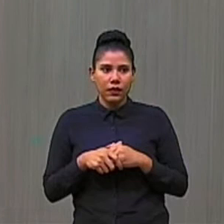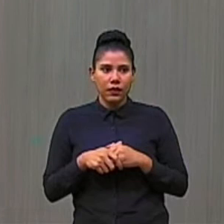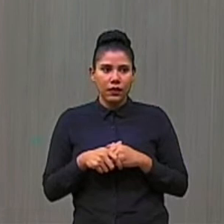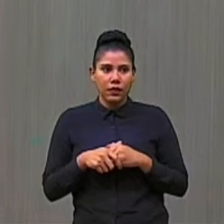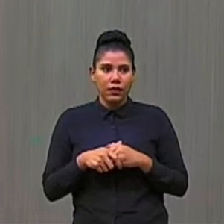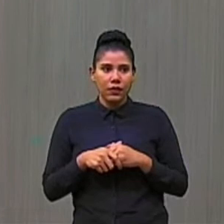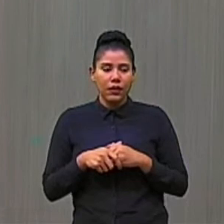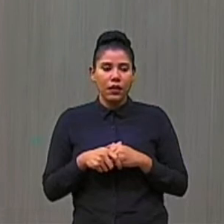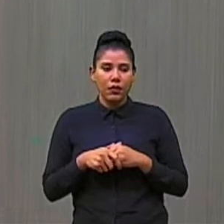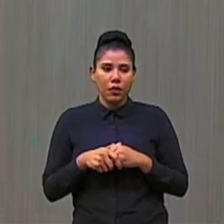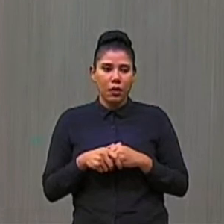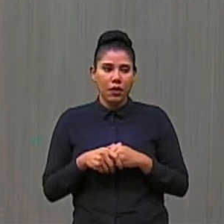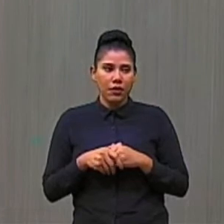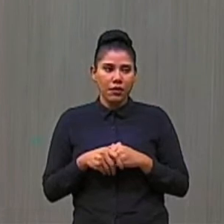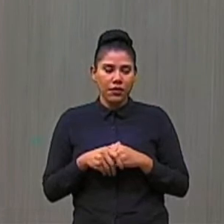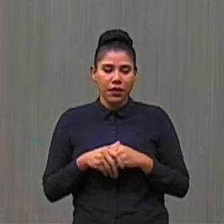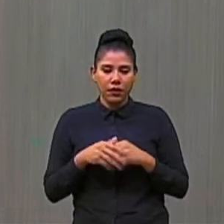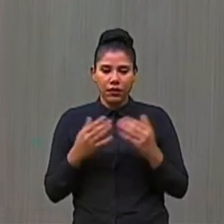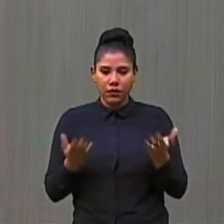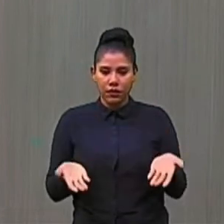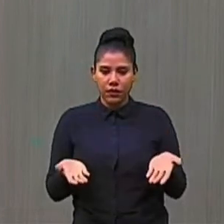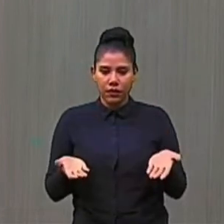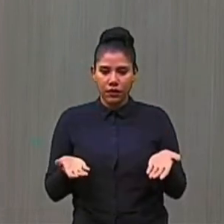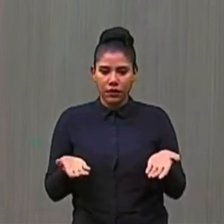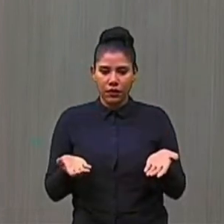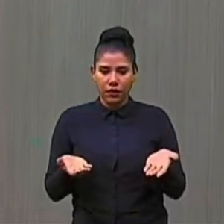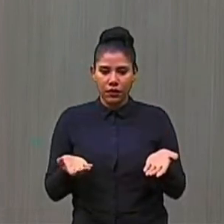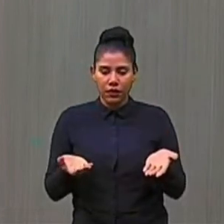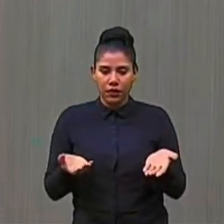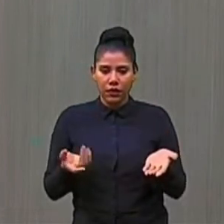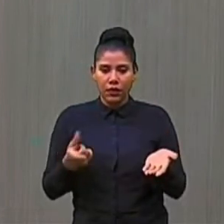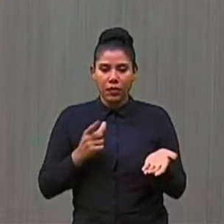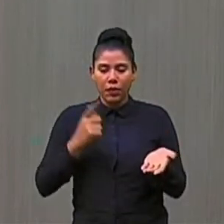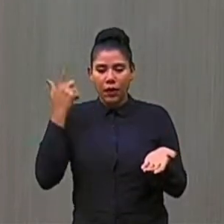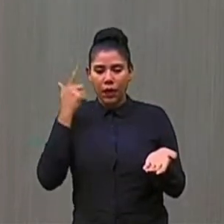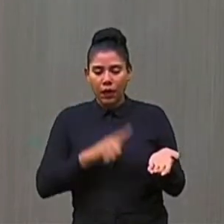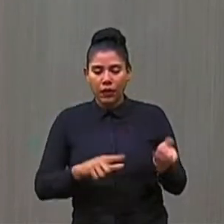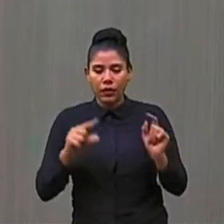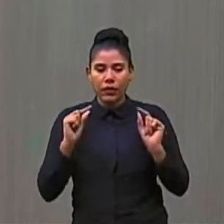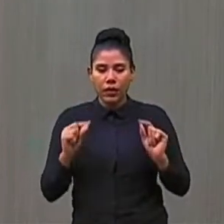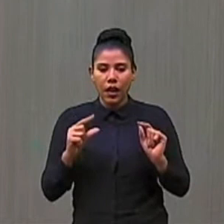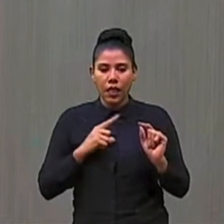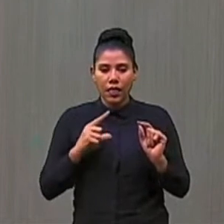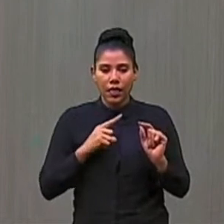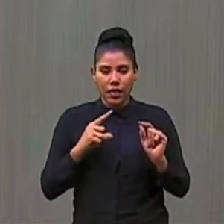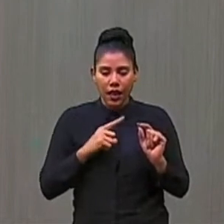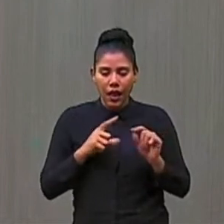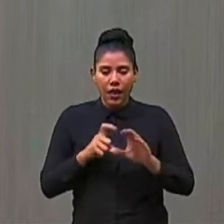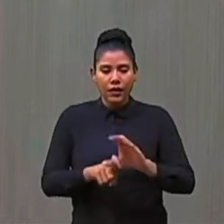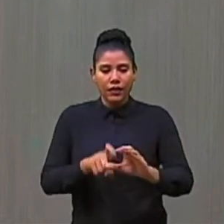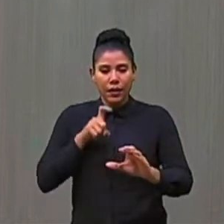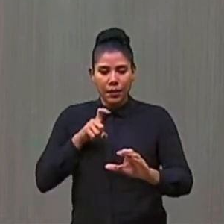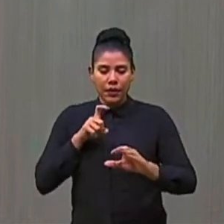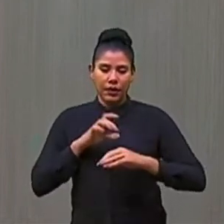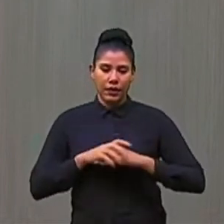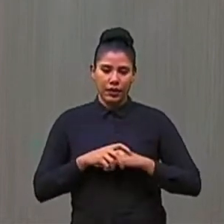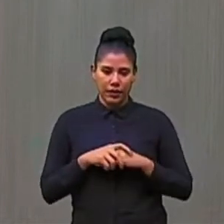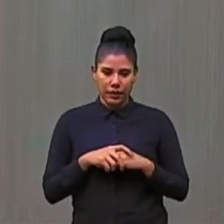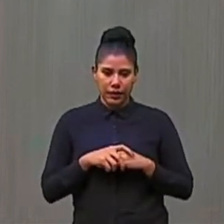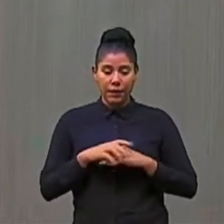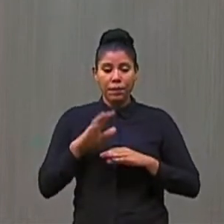ao sair, ter o seu emprego para poder exatamente ter a sua independência,